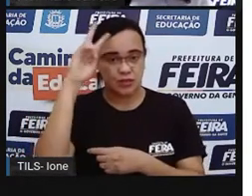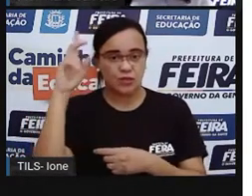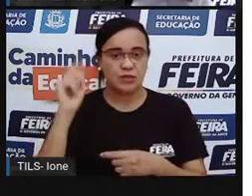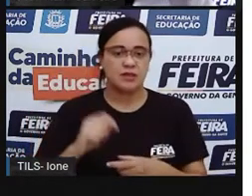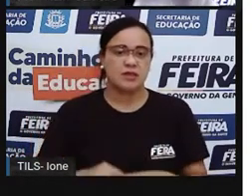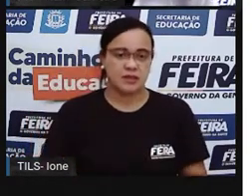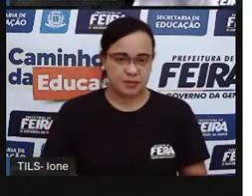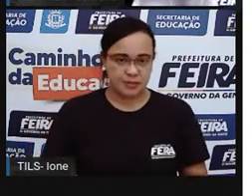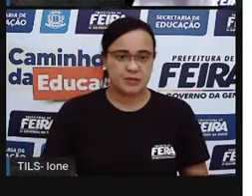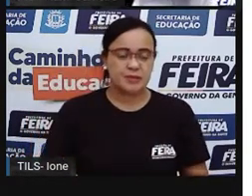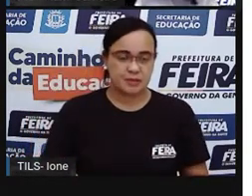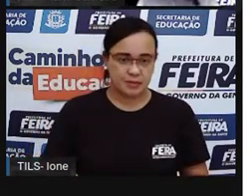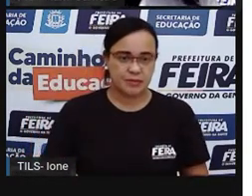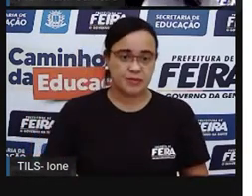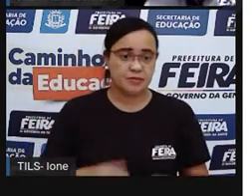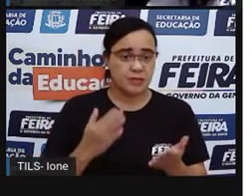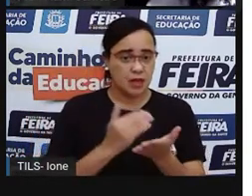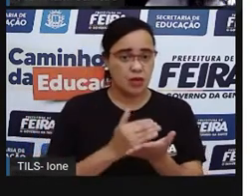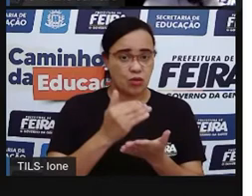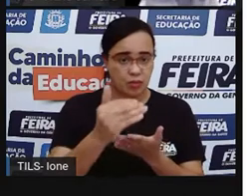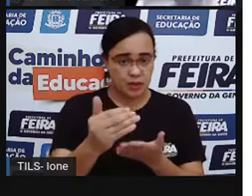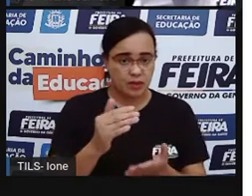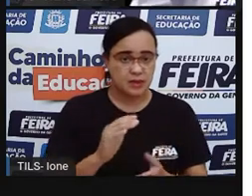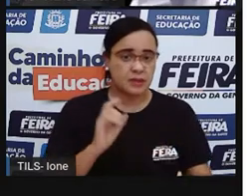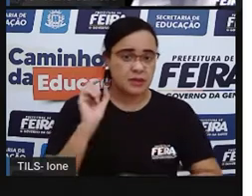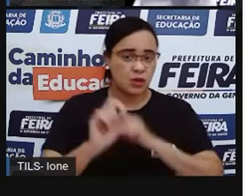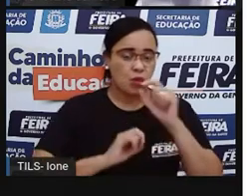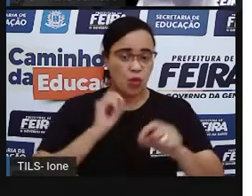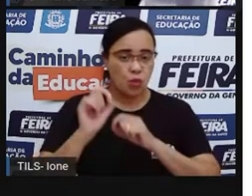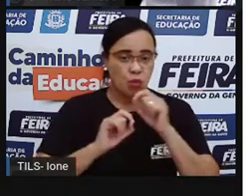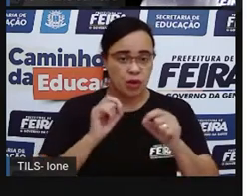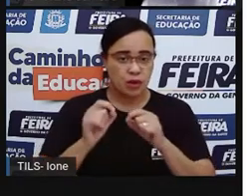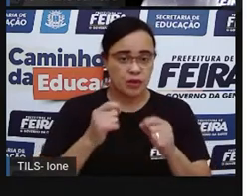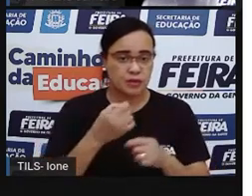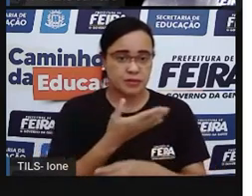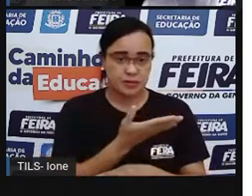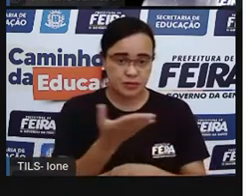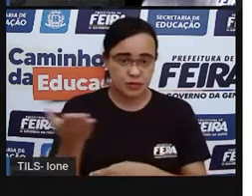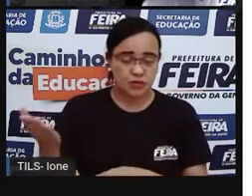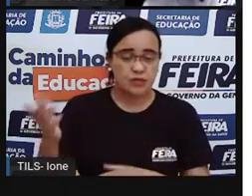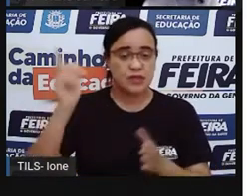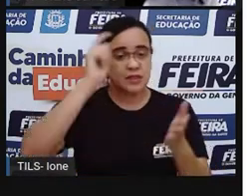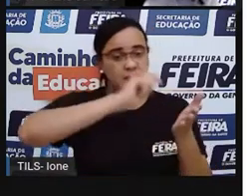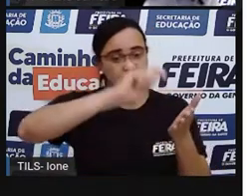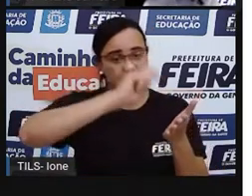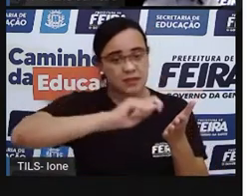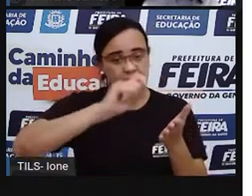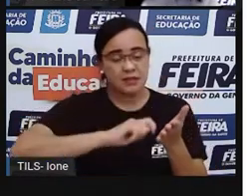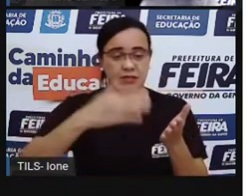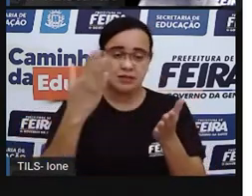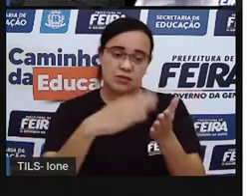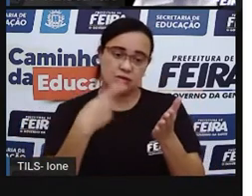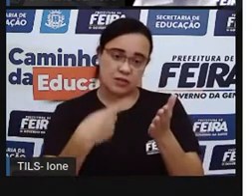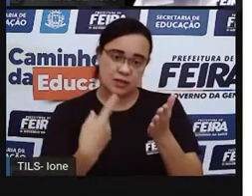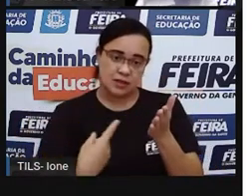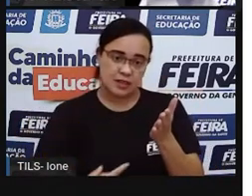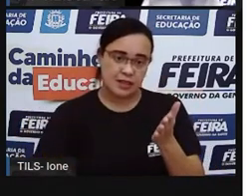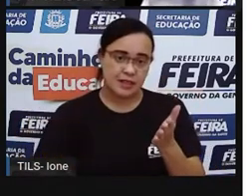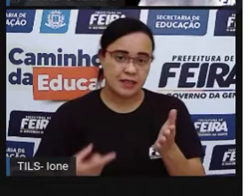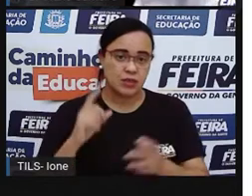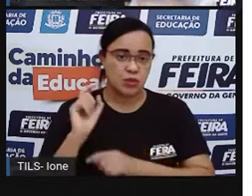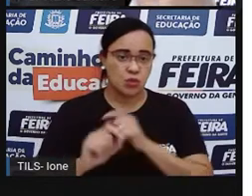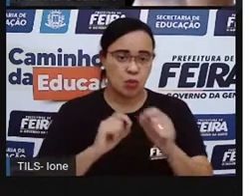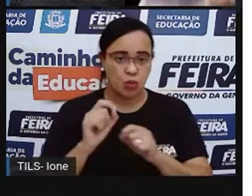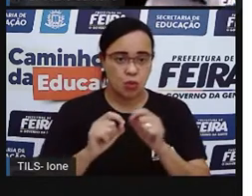a gente, pra começar nossa aula, a Proc é que vocês escrevam aí no caderno de vocês, vocês vão poder